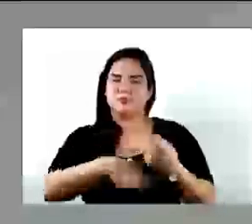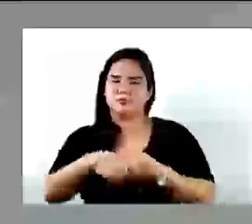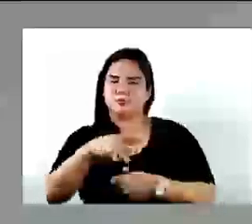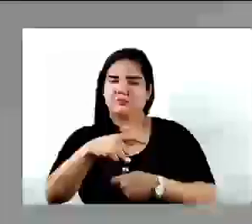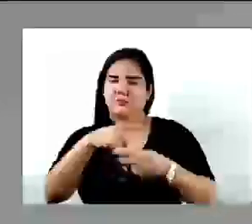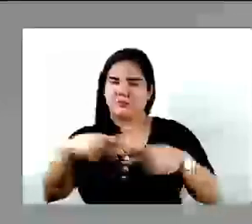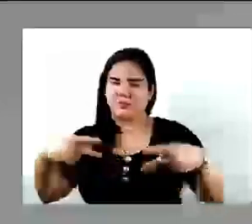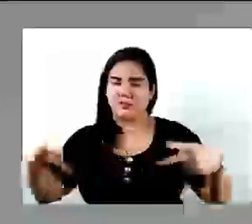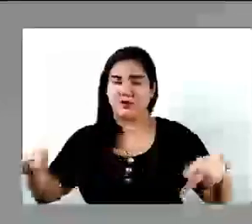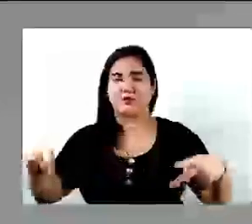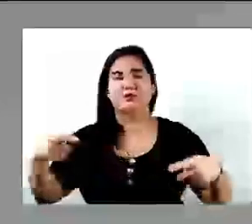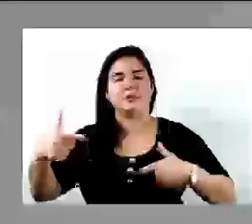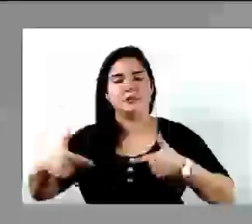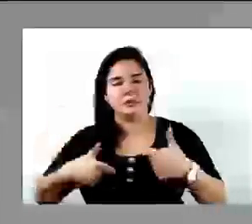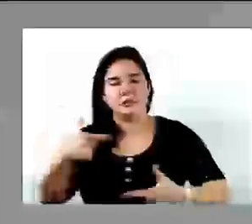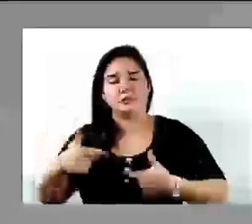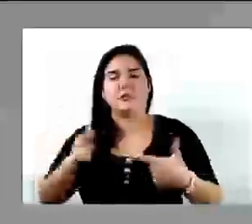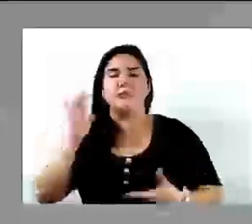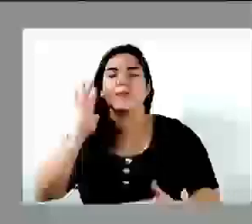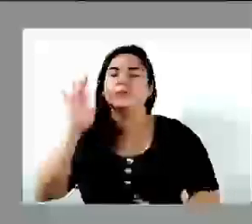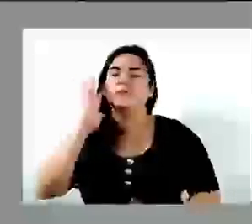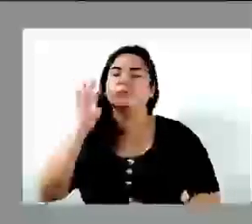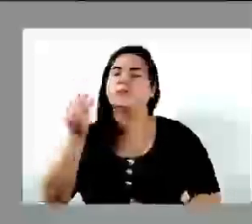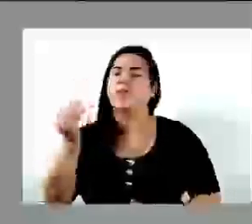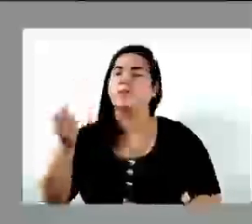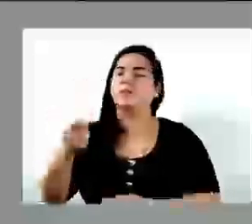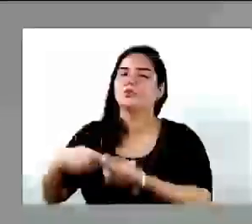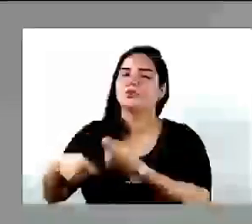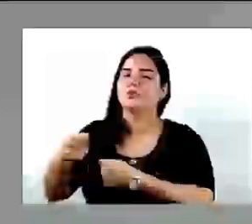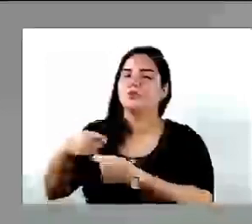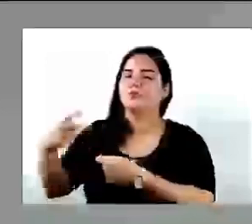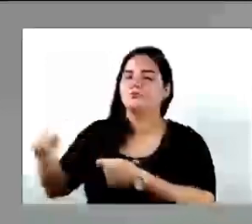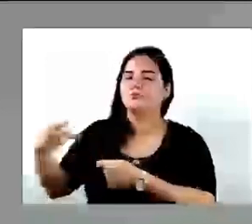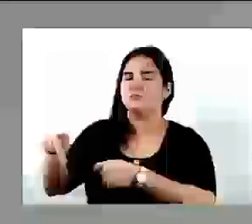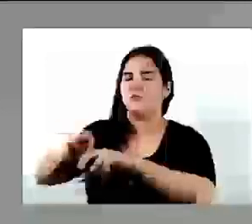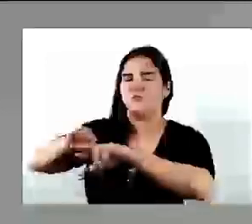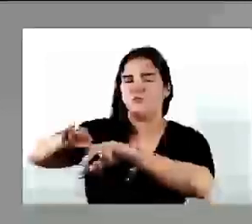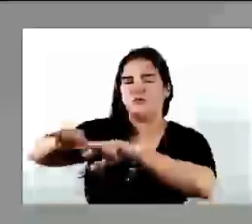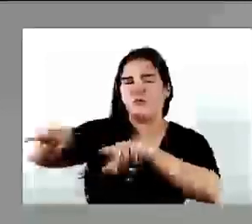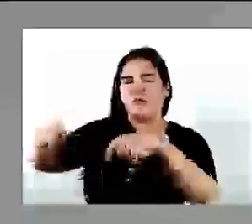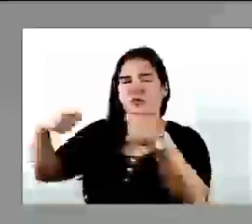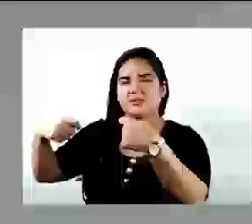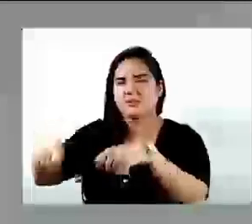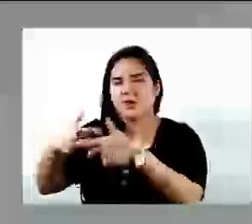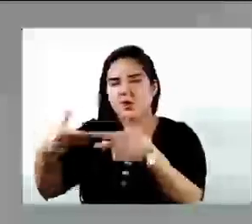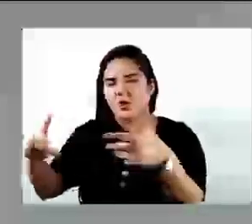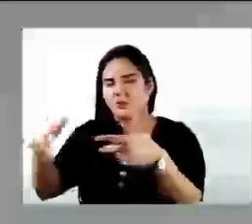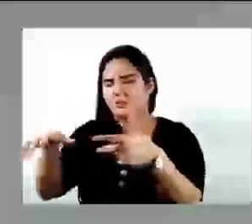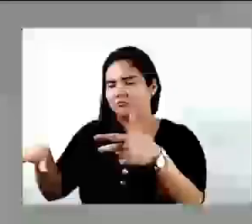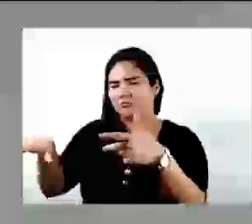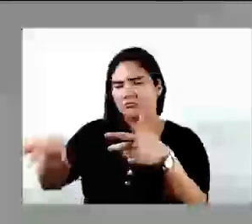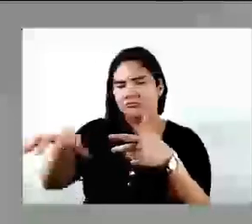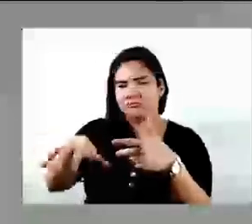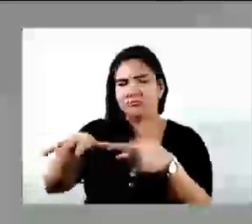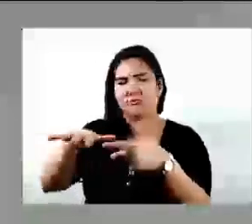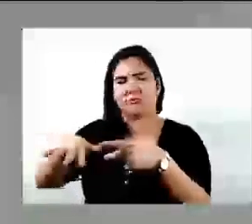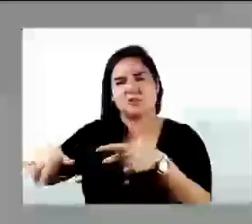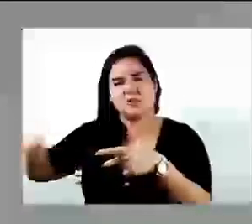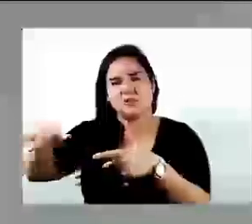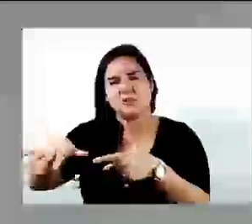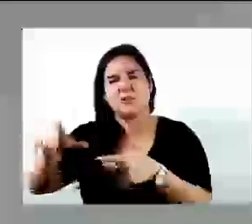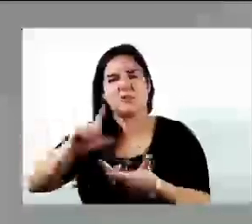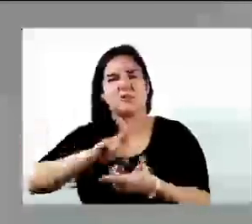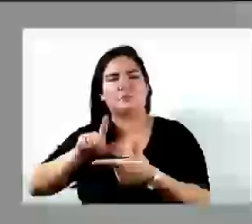poucas. Imagina a gestão do Executivo pegar diversas demandas, diversos setores com